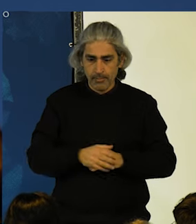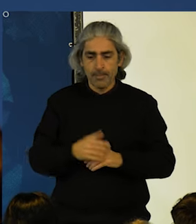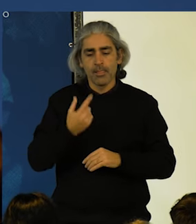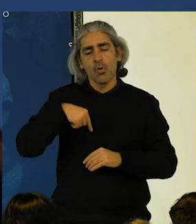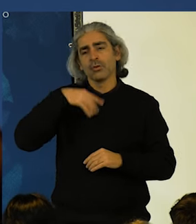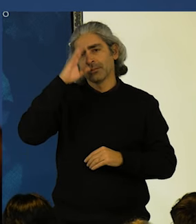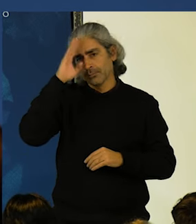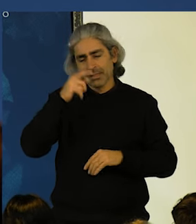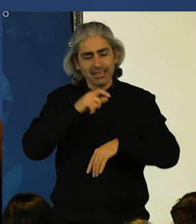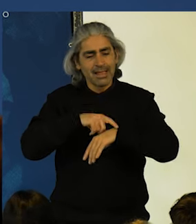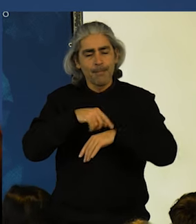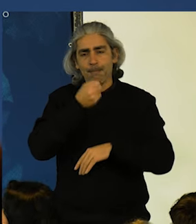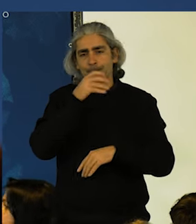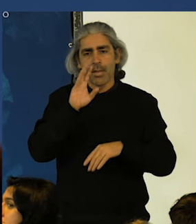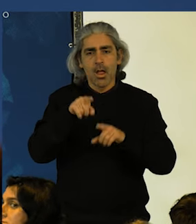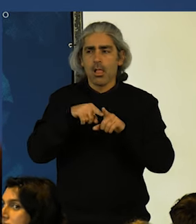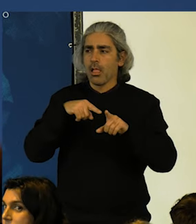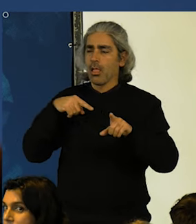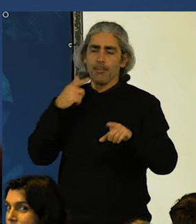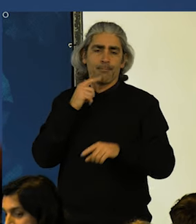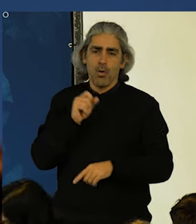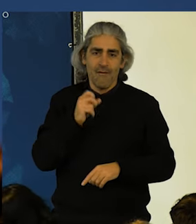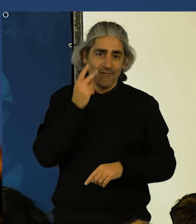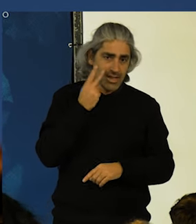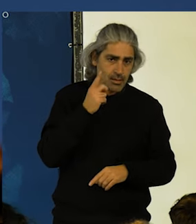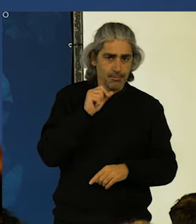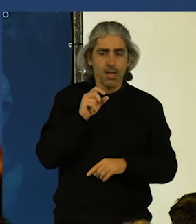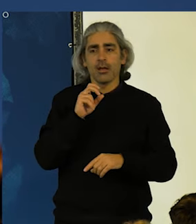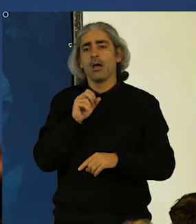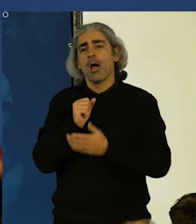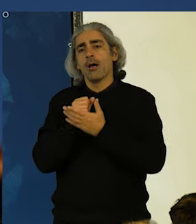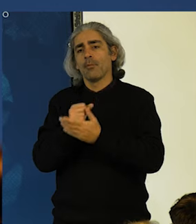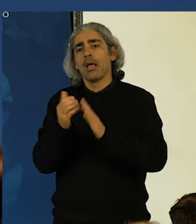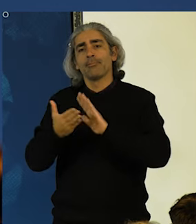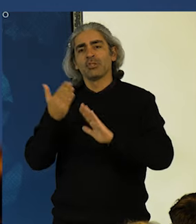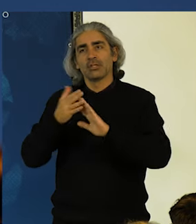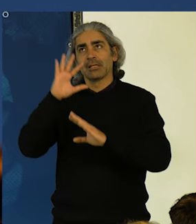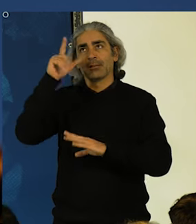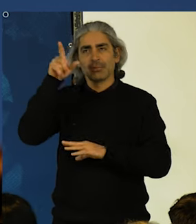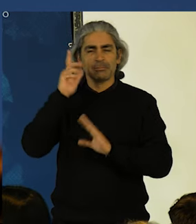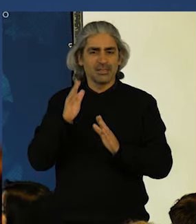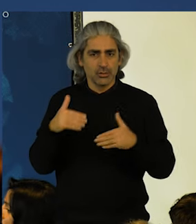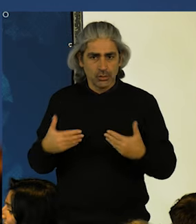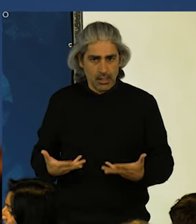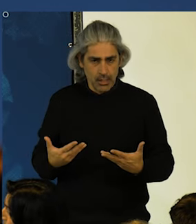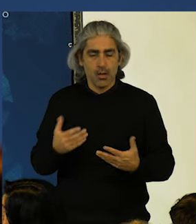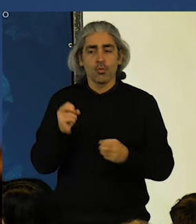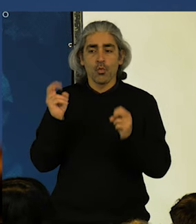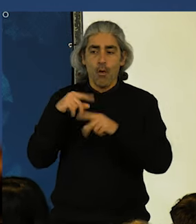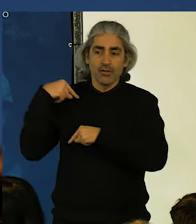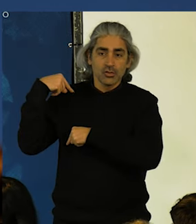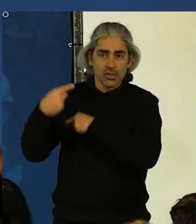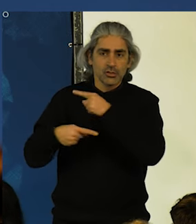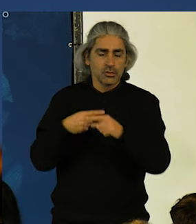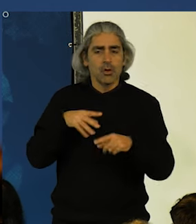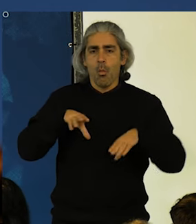Sabemos que não há tempo a perder, nem na vida, nem na resposta à emergência climática. As novas gerações